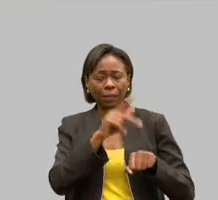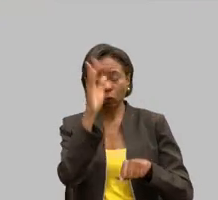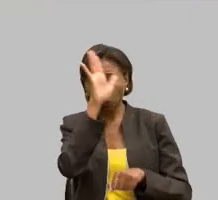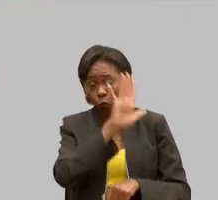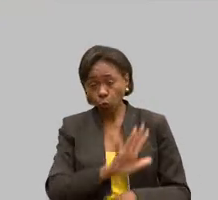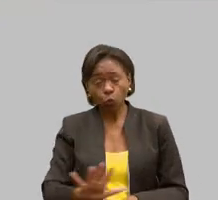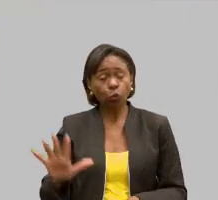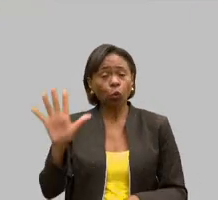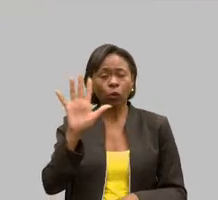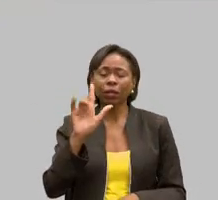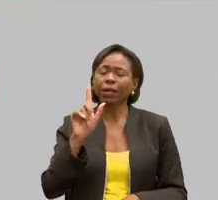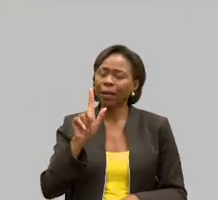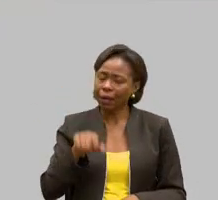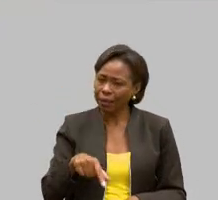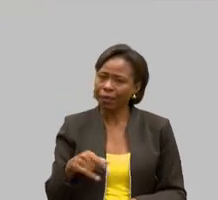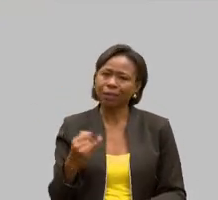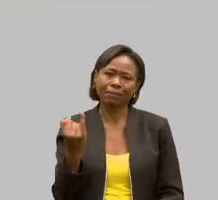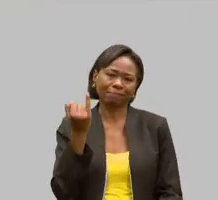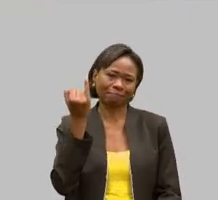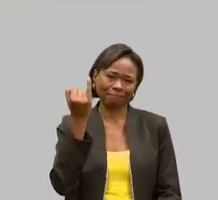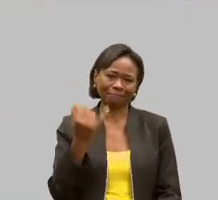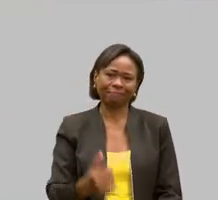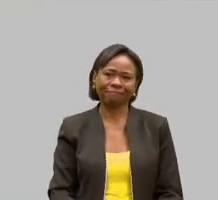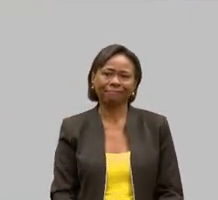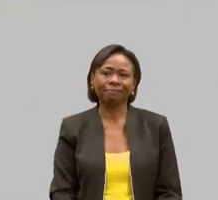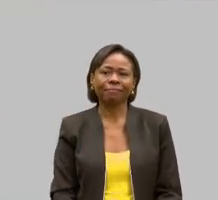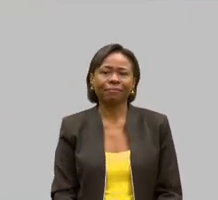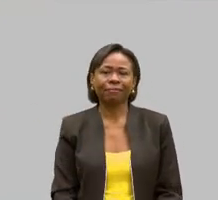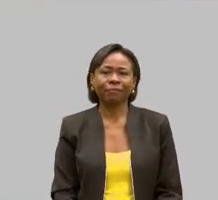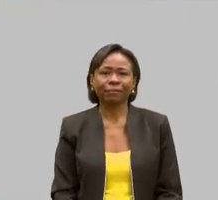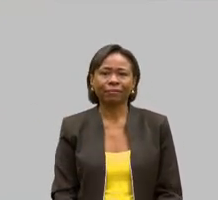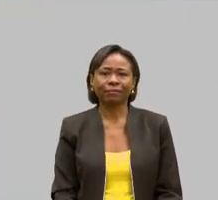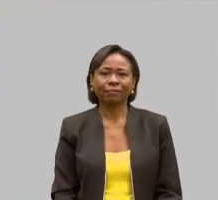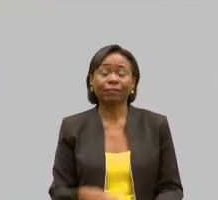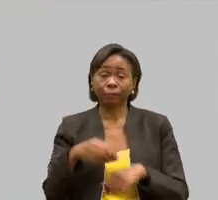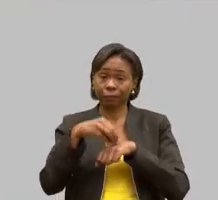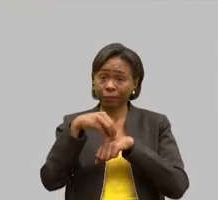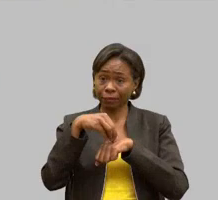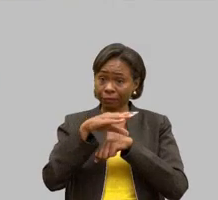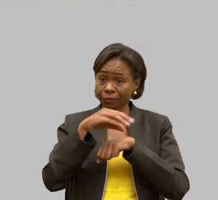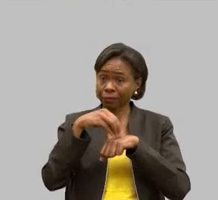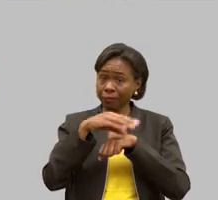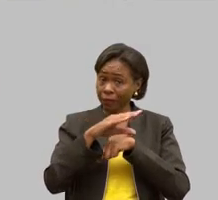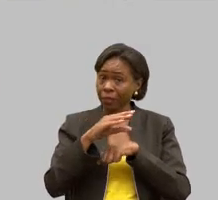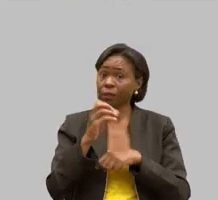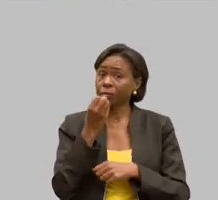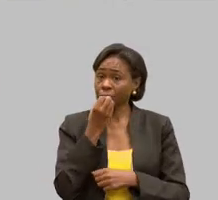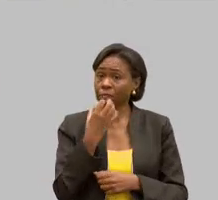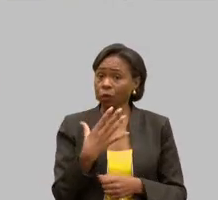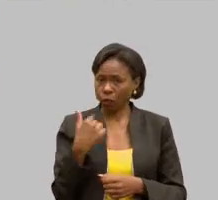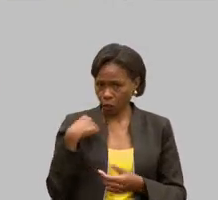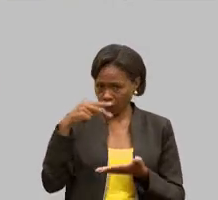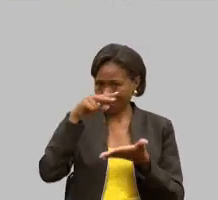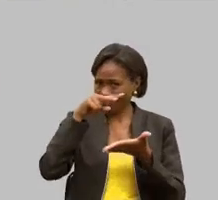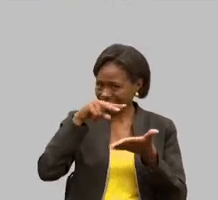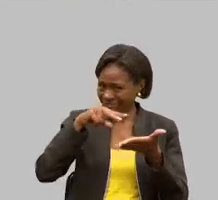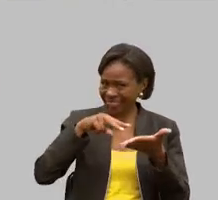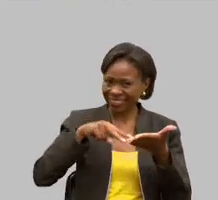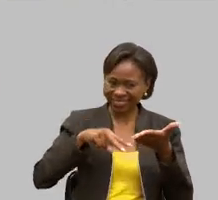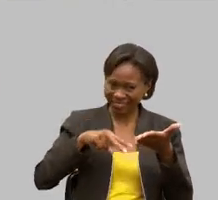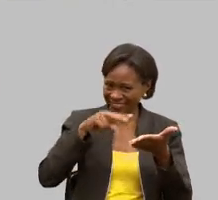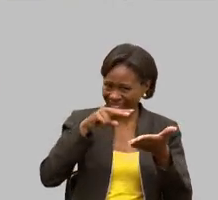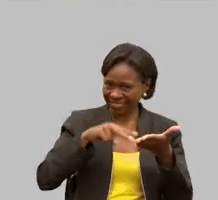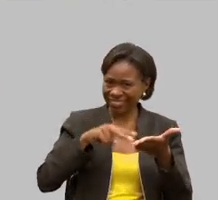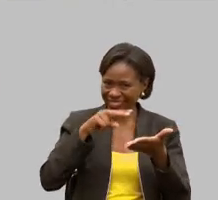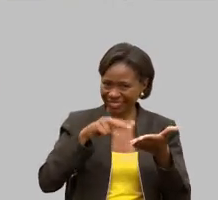fundamental. E aí tem uma mensagem muito legal que eu vou ler, viu, Eu também sei ler. Leio